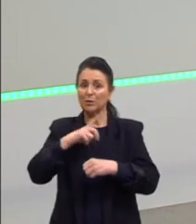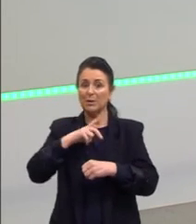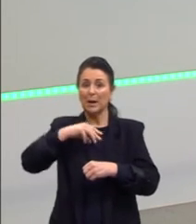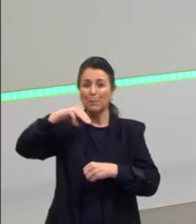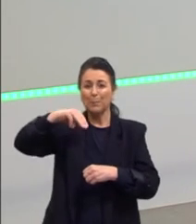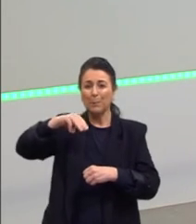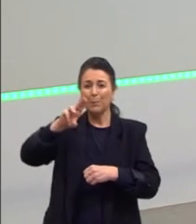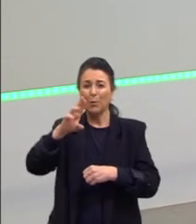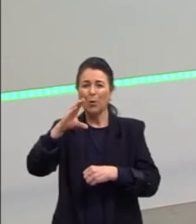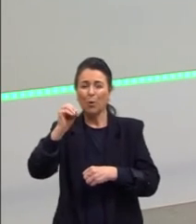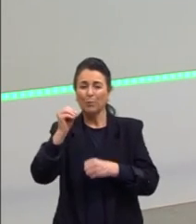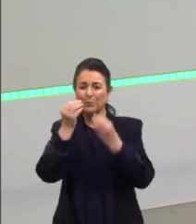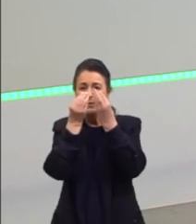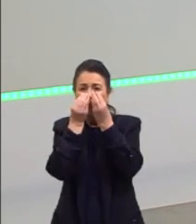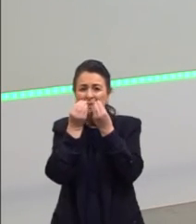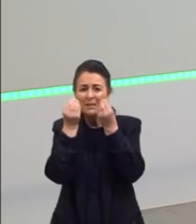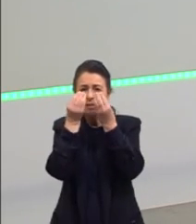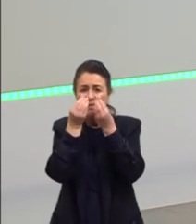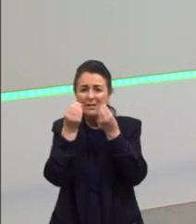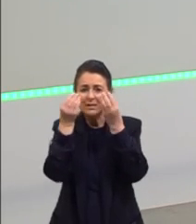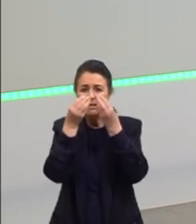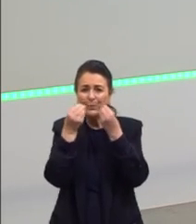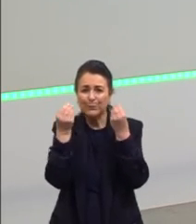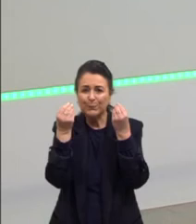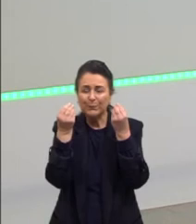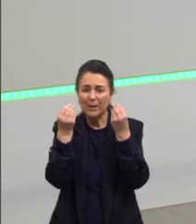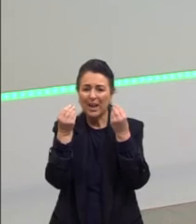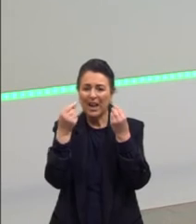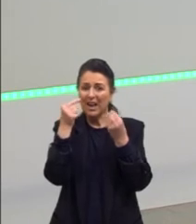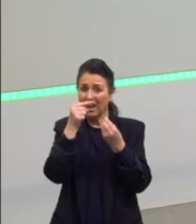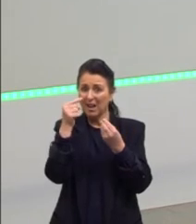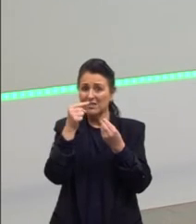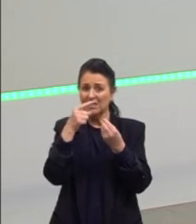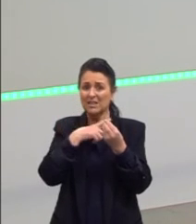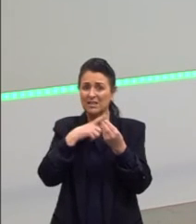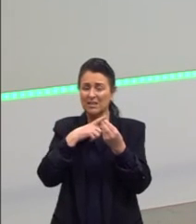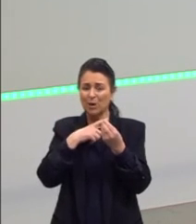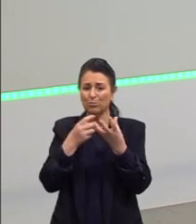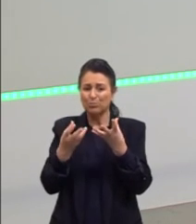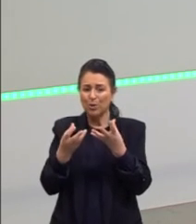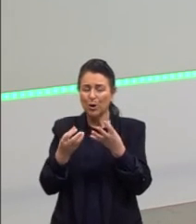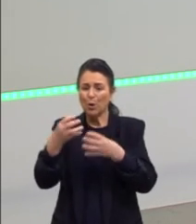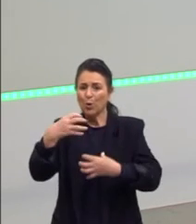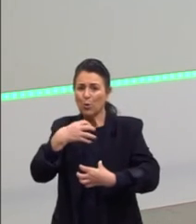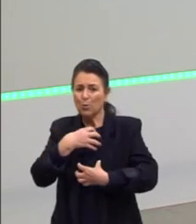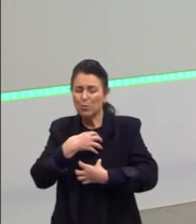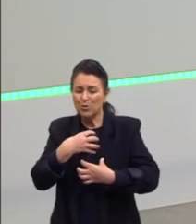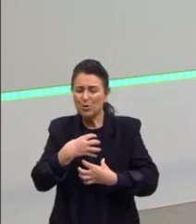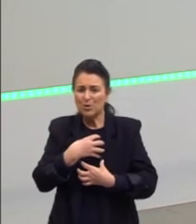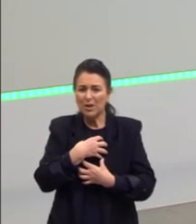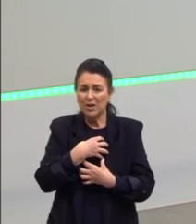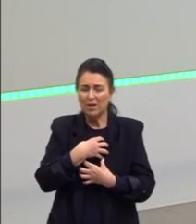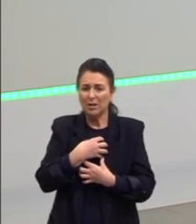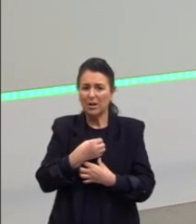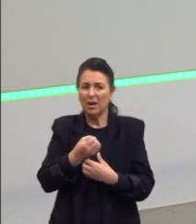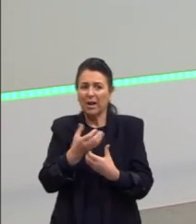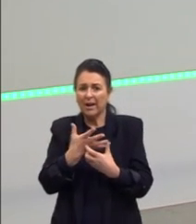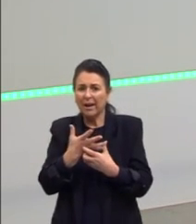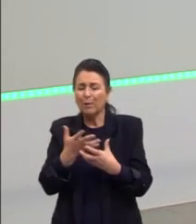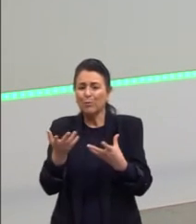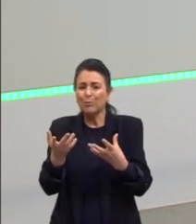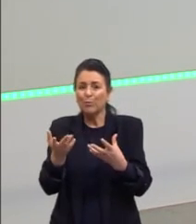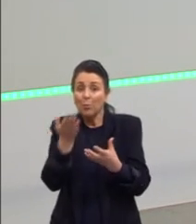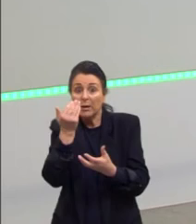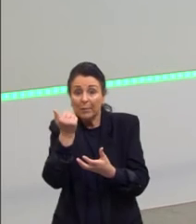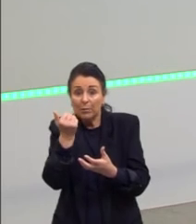Secreções. Às vezes, essas secreções acumuladas ali são um meio de cultura. É uma coisa muito boa, um alimento muito